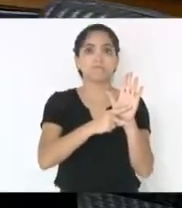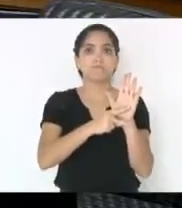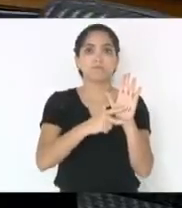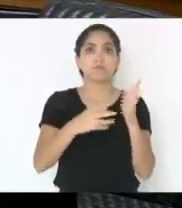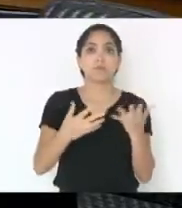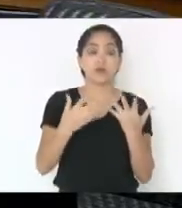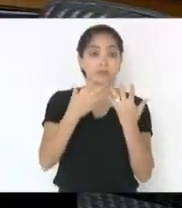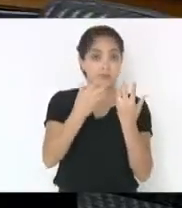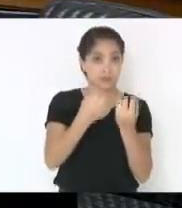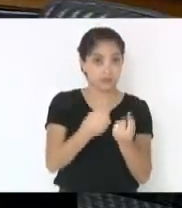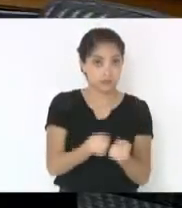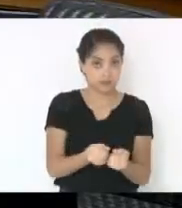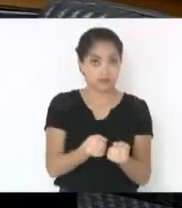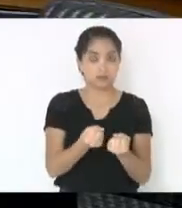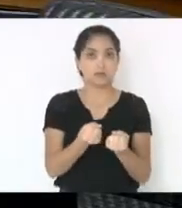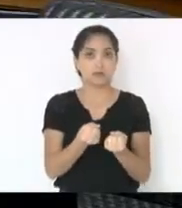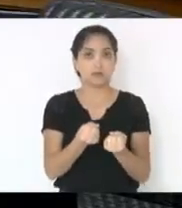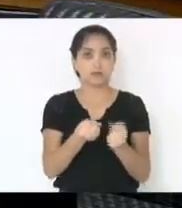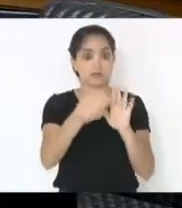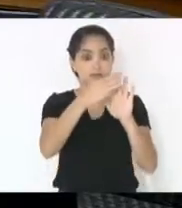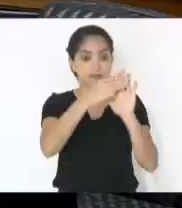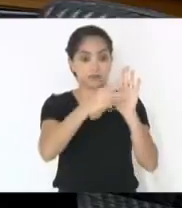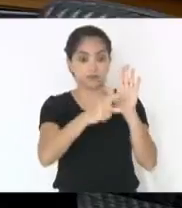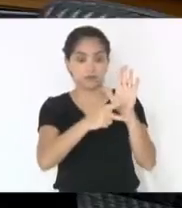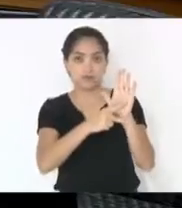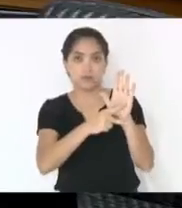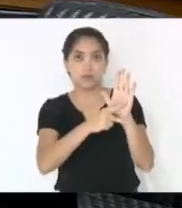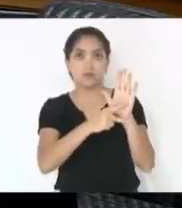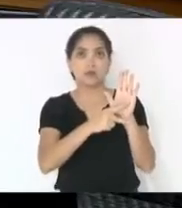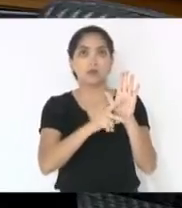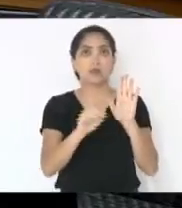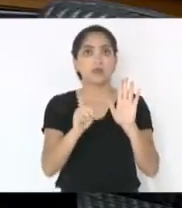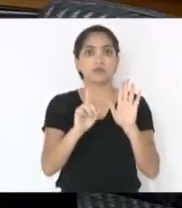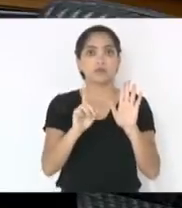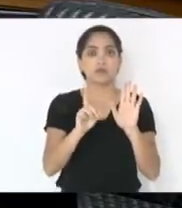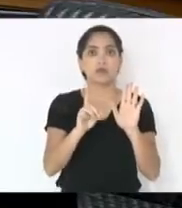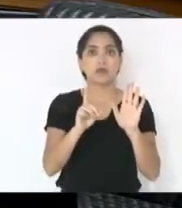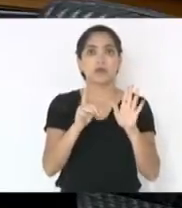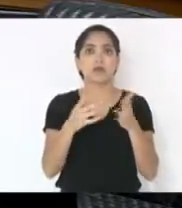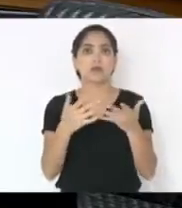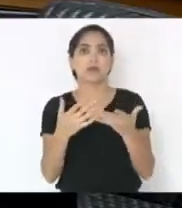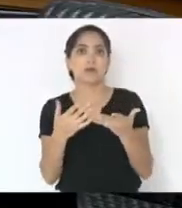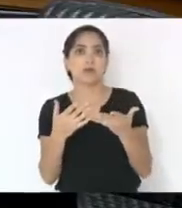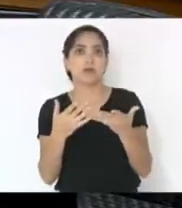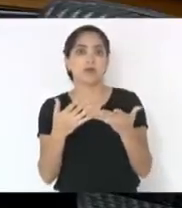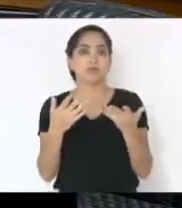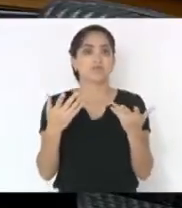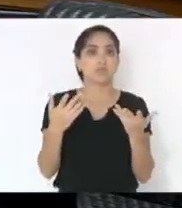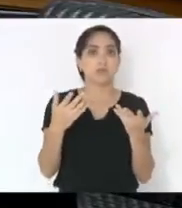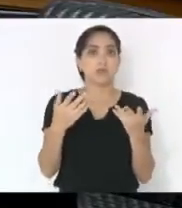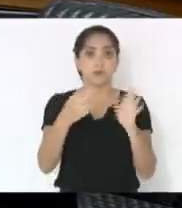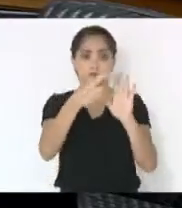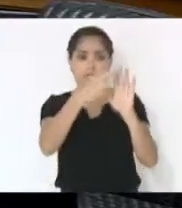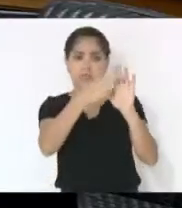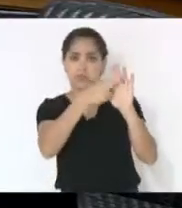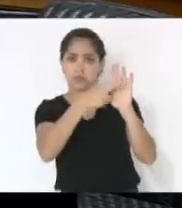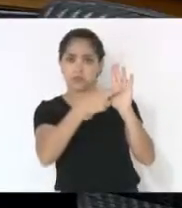A admissibilidade da medida provisória não é uma formalidade, não é uma questão regimental,